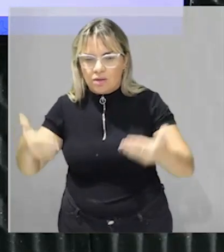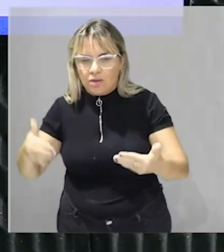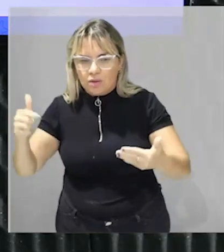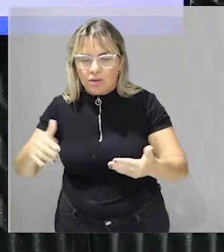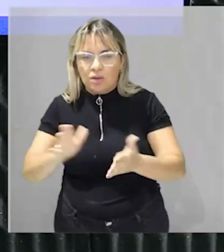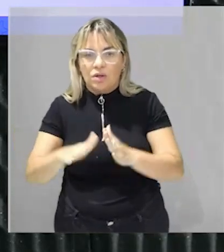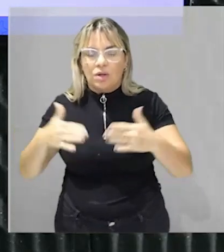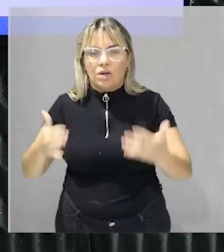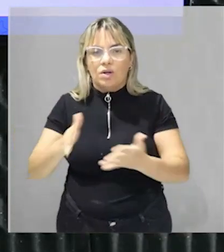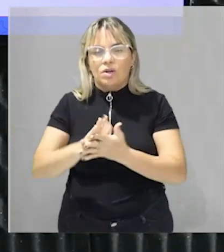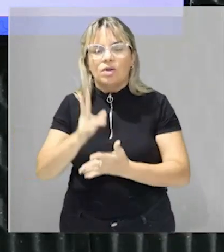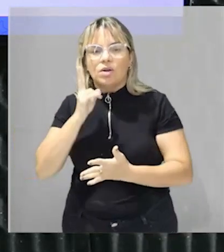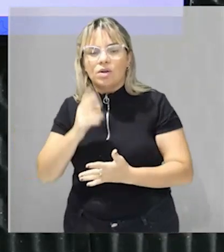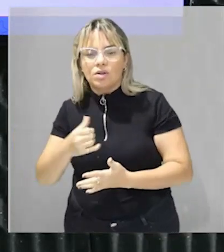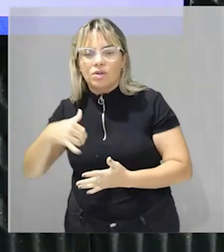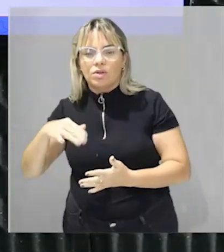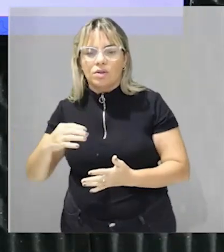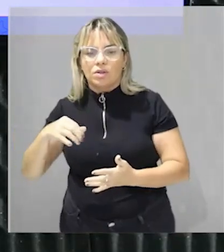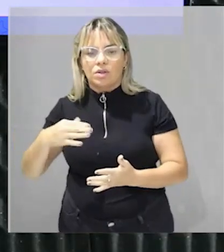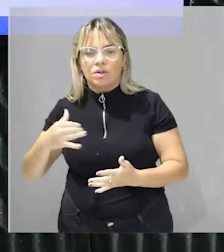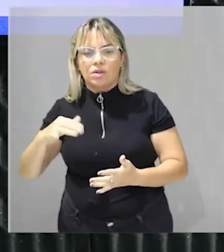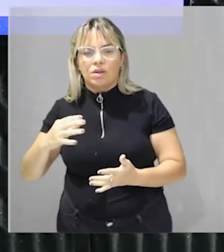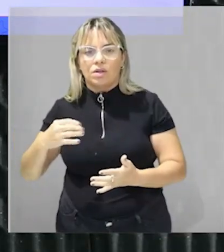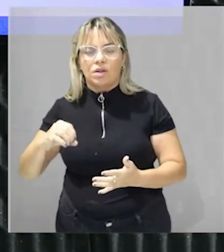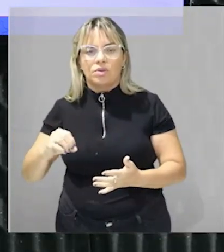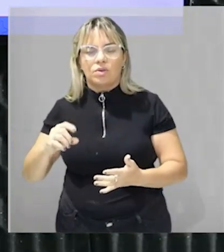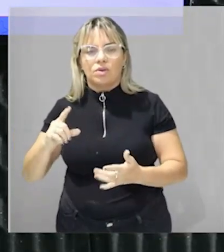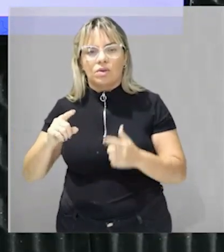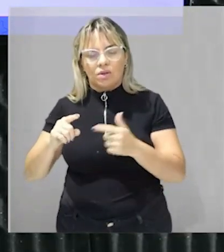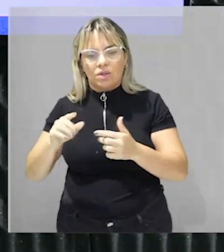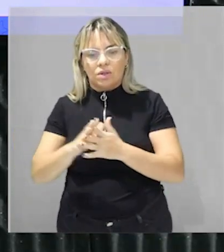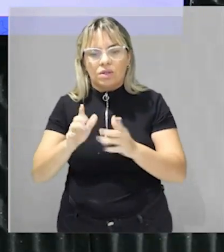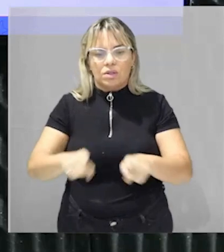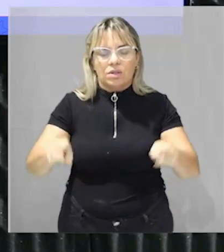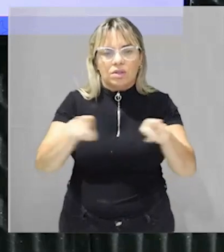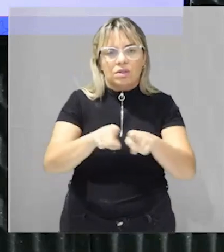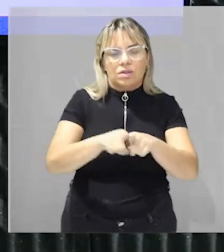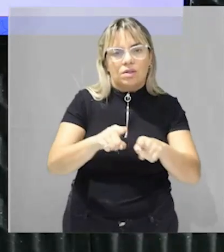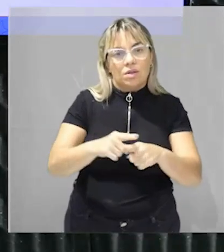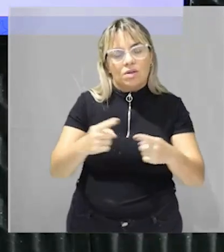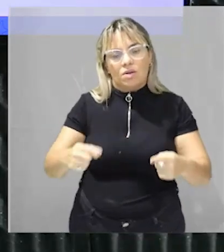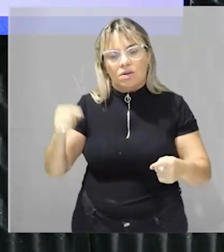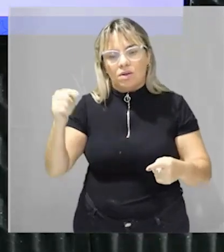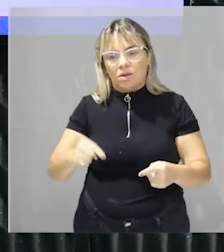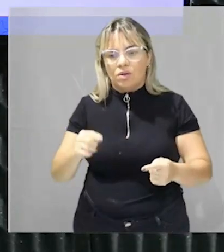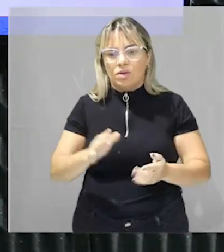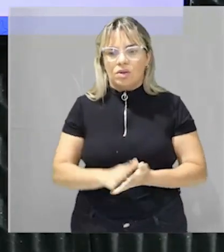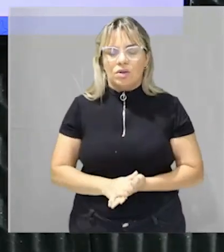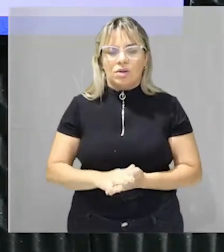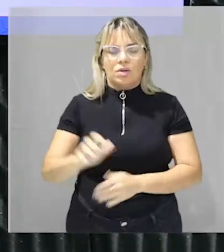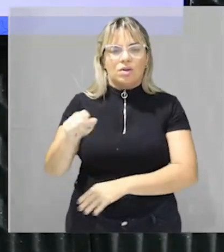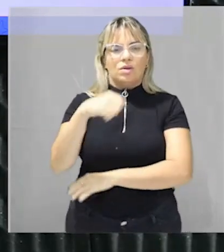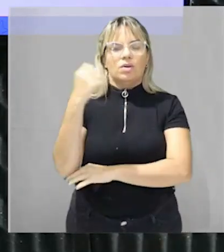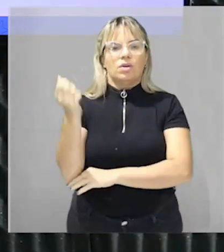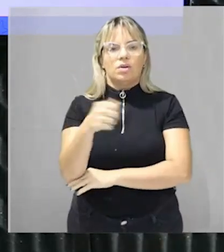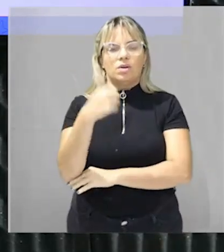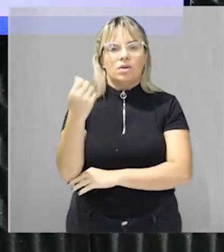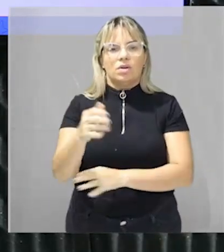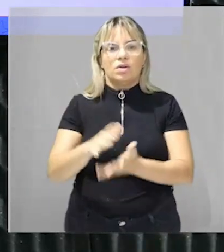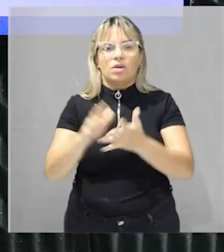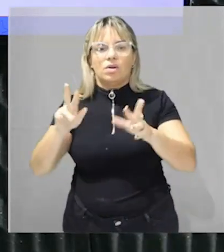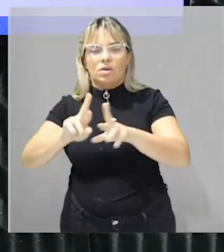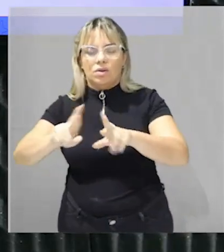quem produz no semiárido tá certo mas também temos pesquisas para quem produz na Serra Gaúcha ou seja produções